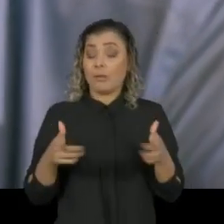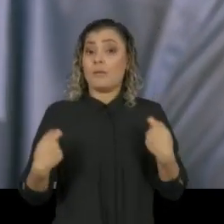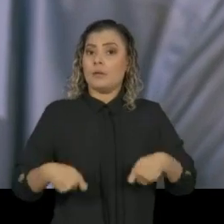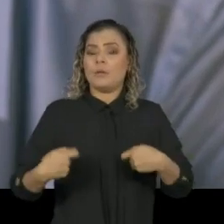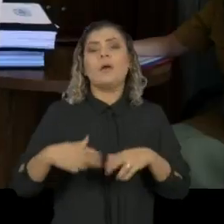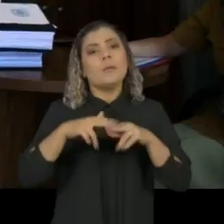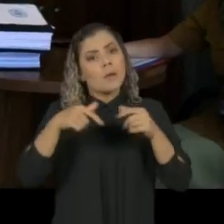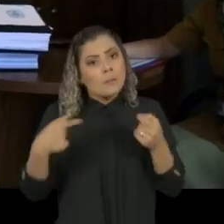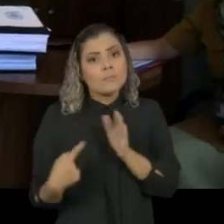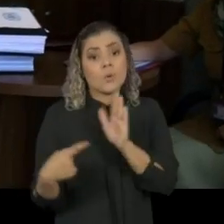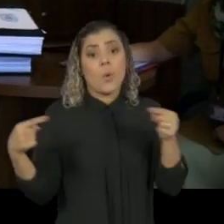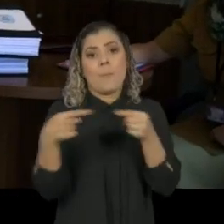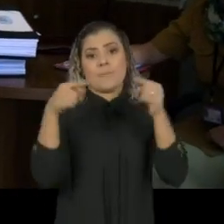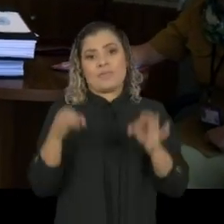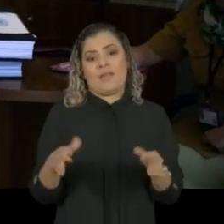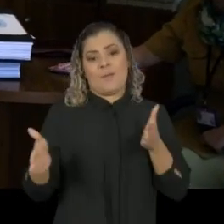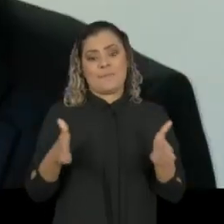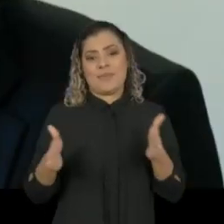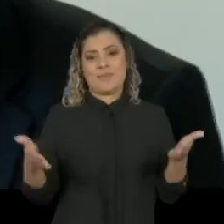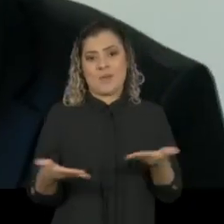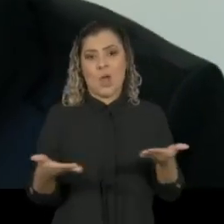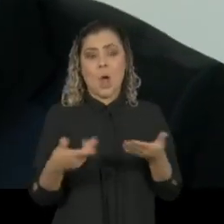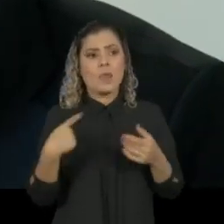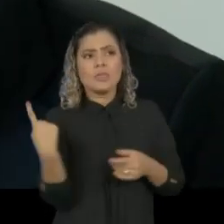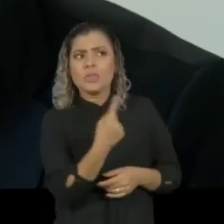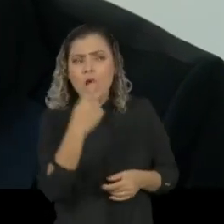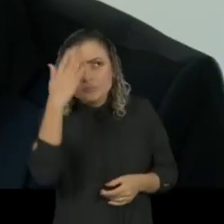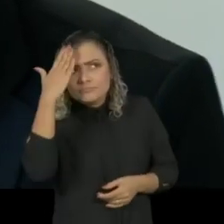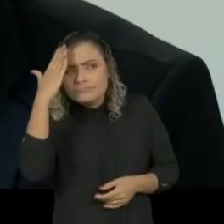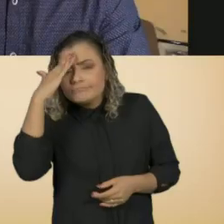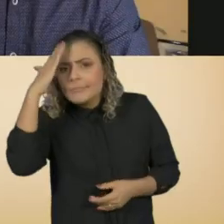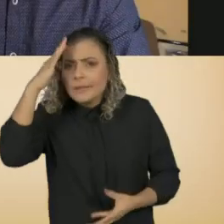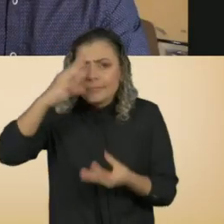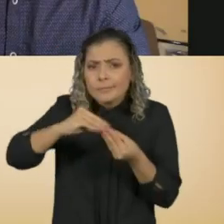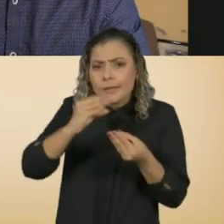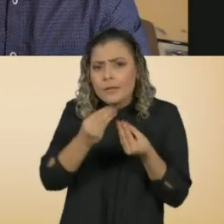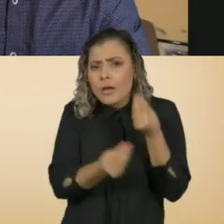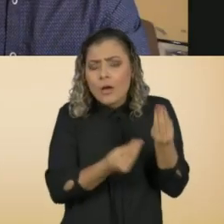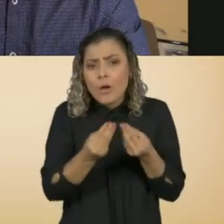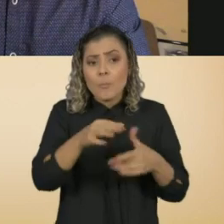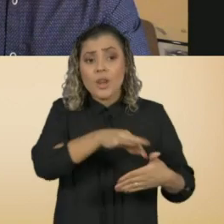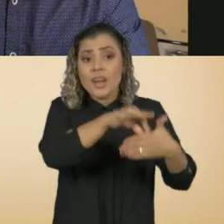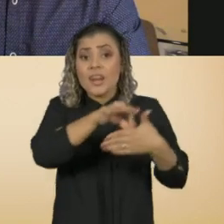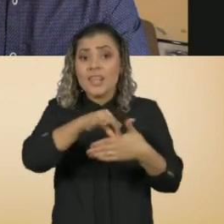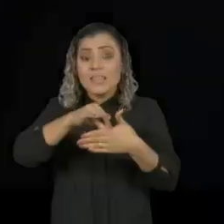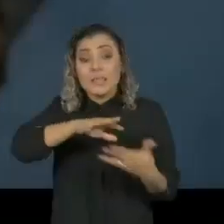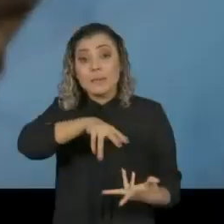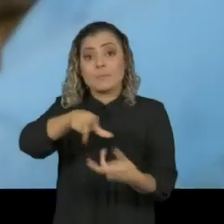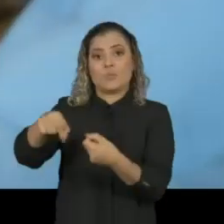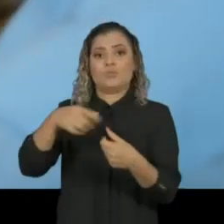muito a forma com que nós gostaríamos que os líderes do mundo se comportassem.